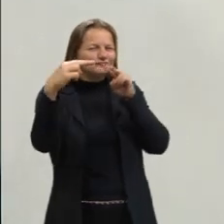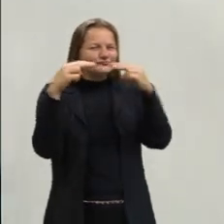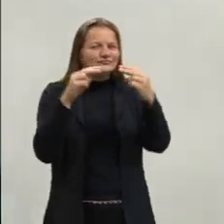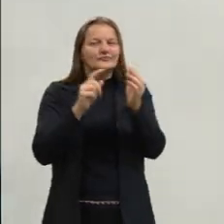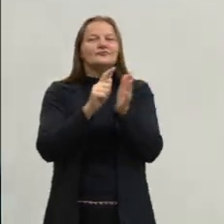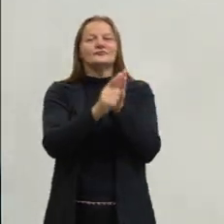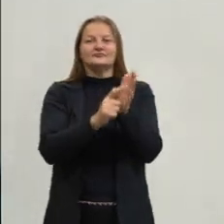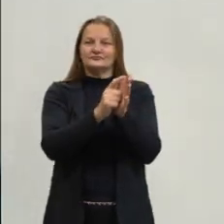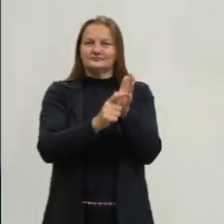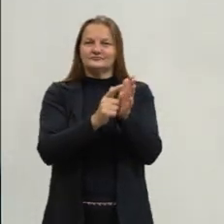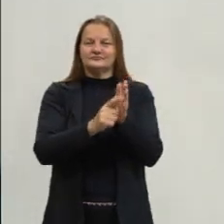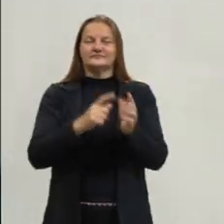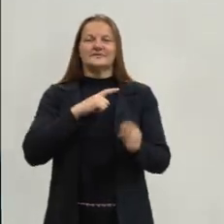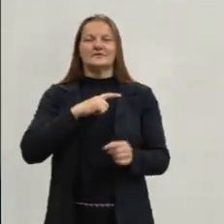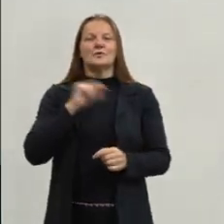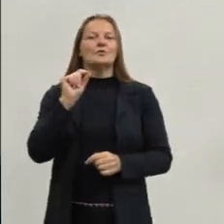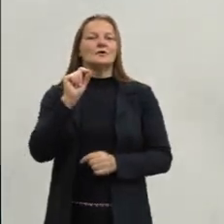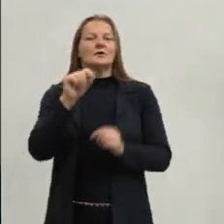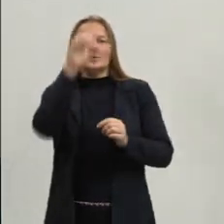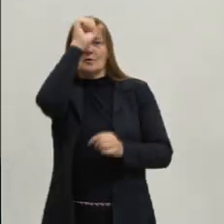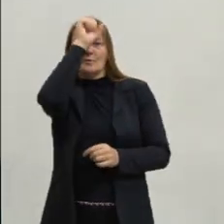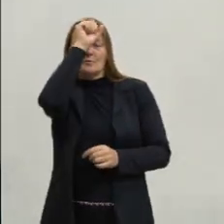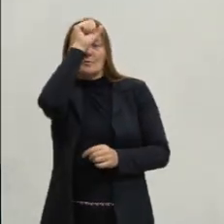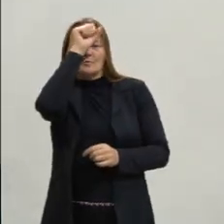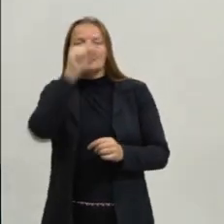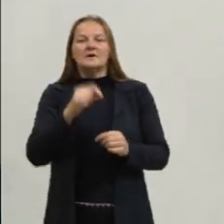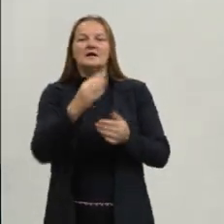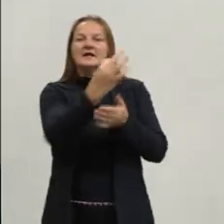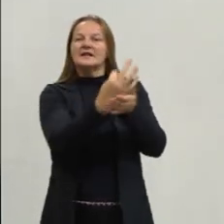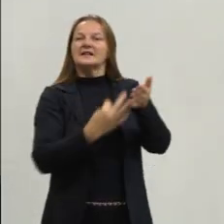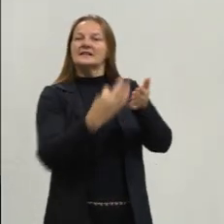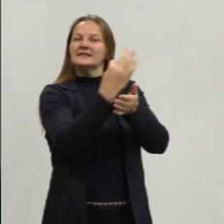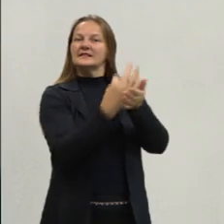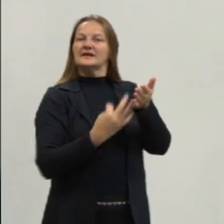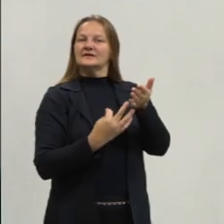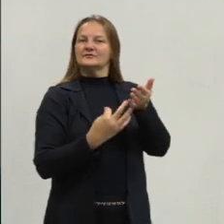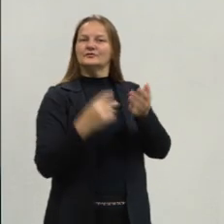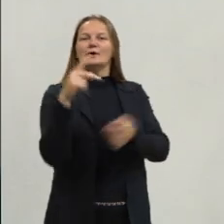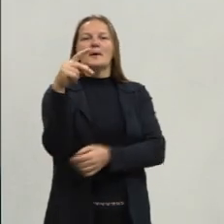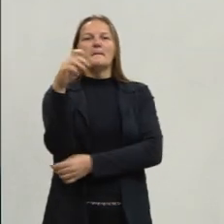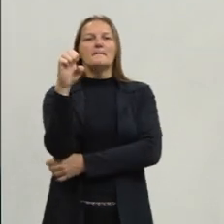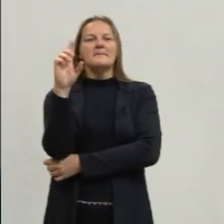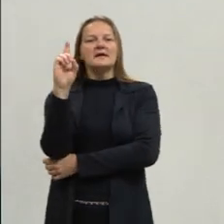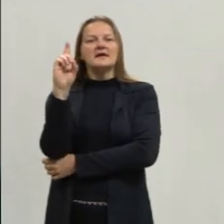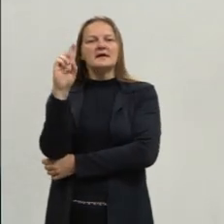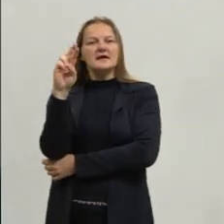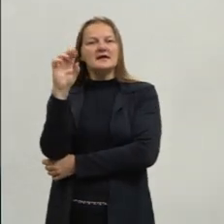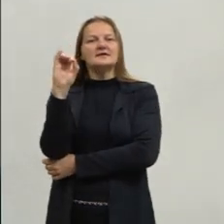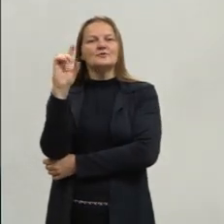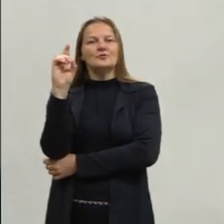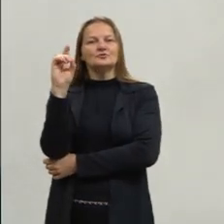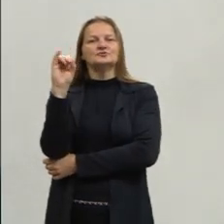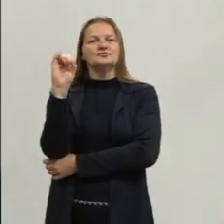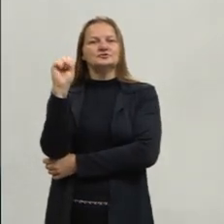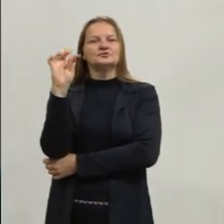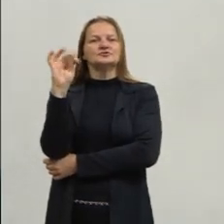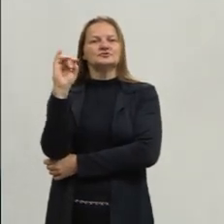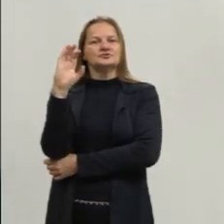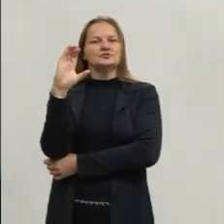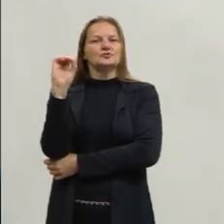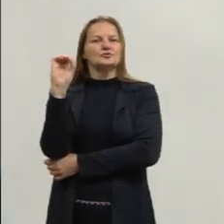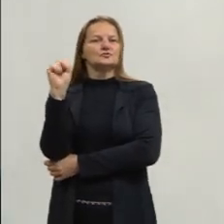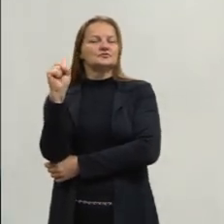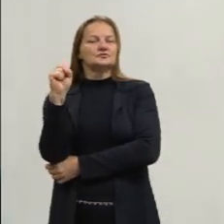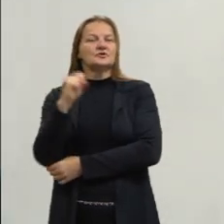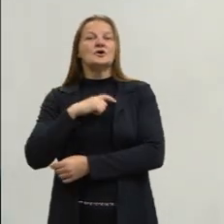textuais, nós vamos trabalhar com textos periodísticos. O são textos periodísticos? Os